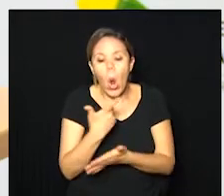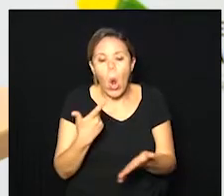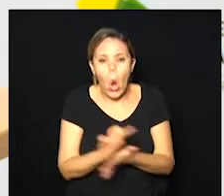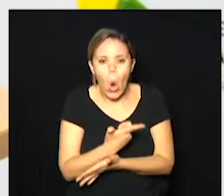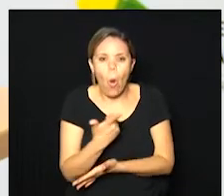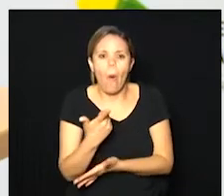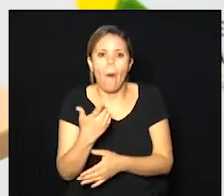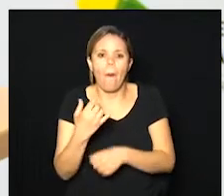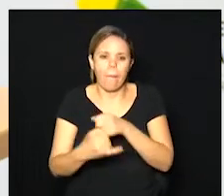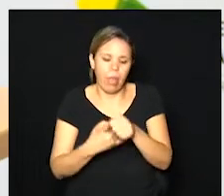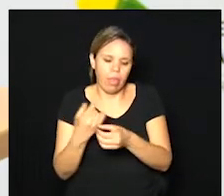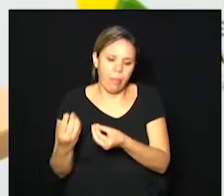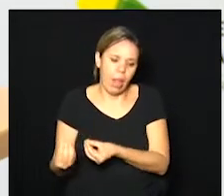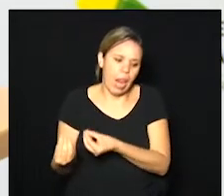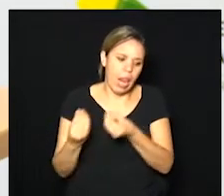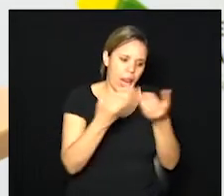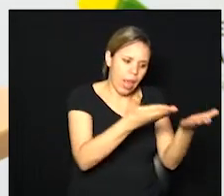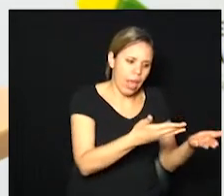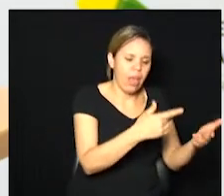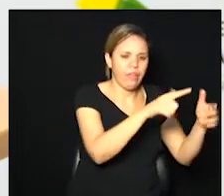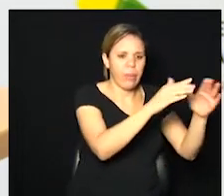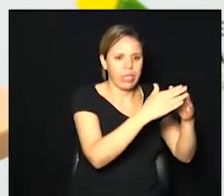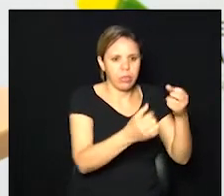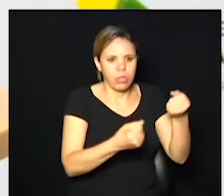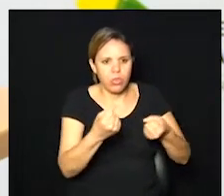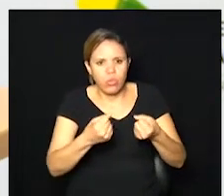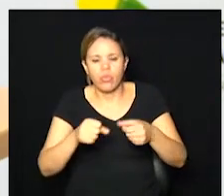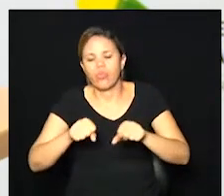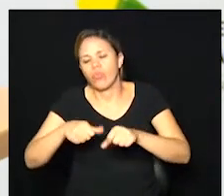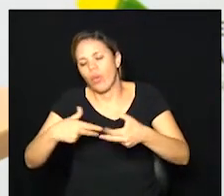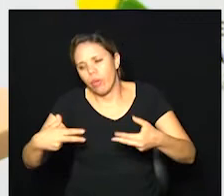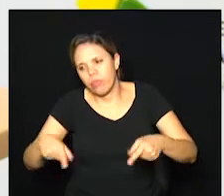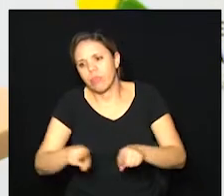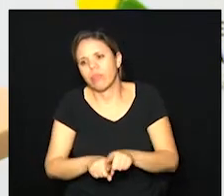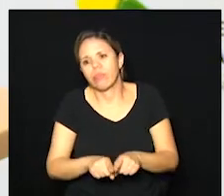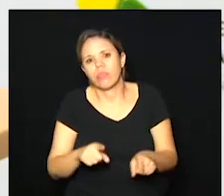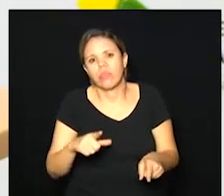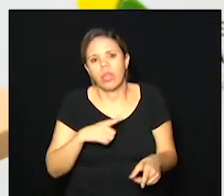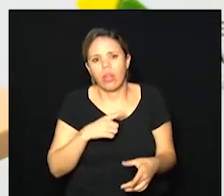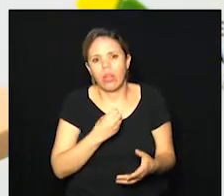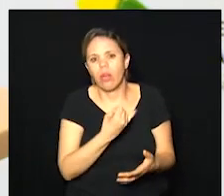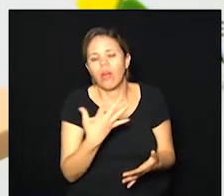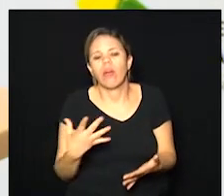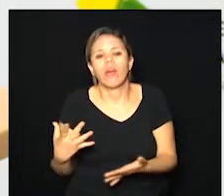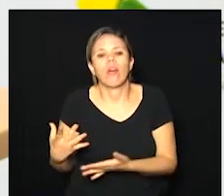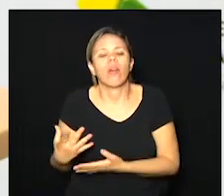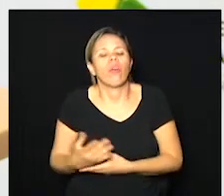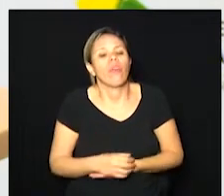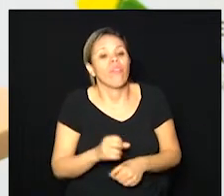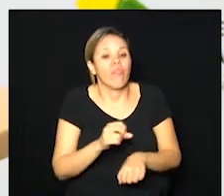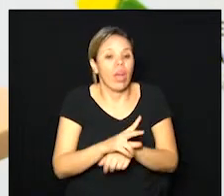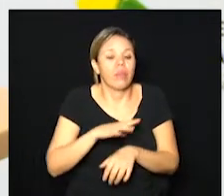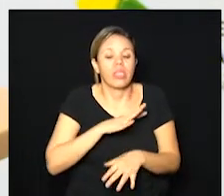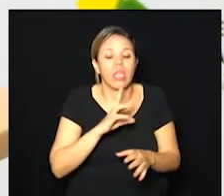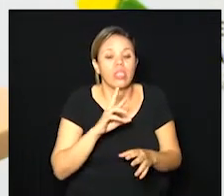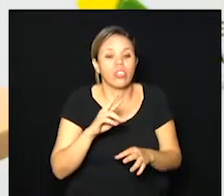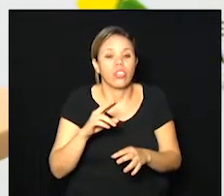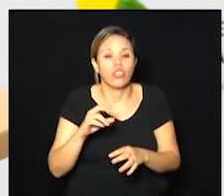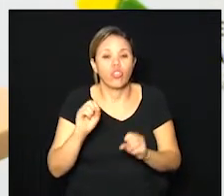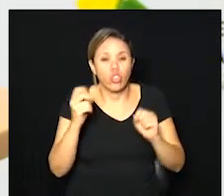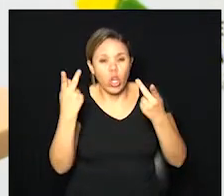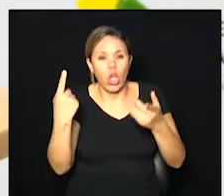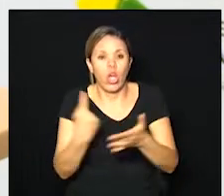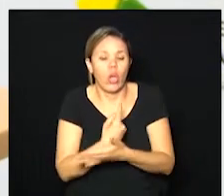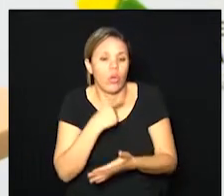toda a reserva de vagas no centro da cidade eu tenho tido um questionamento dos shoppings né